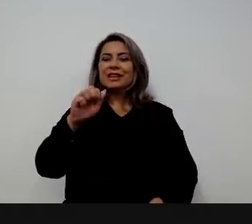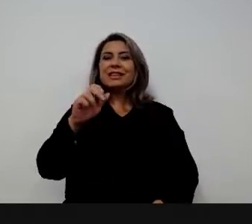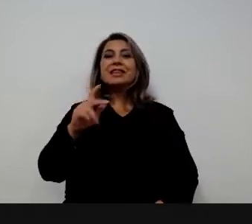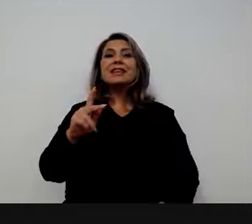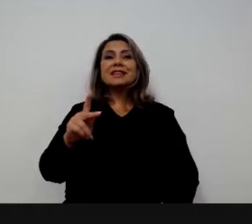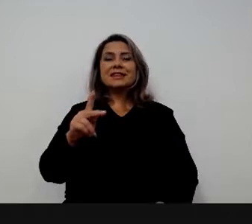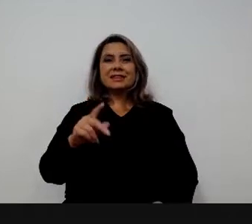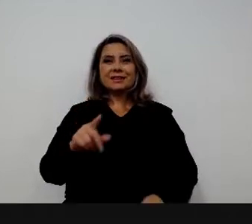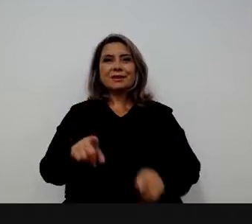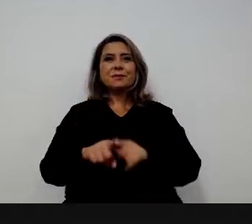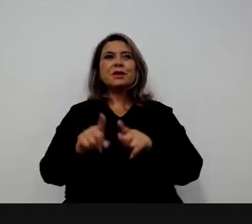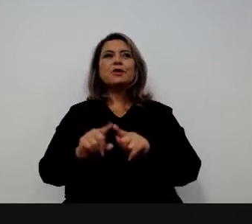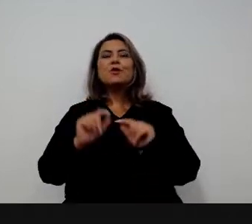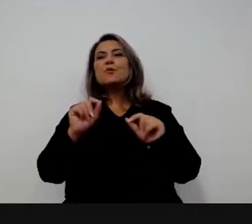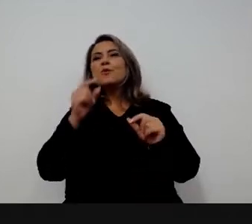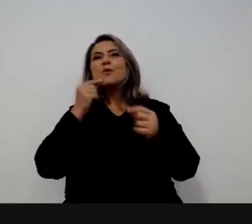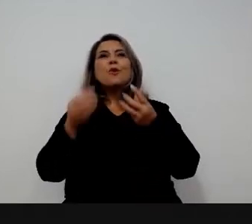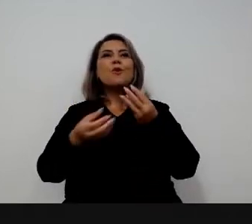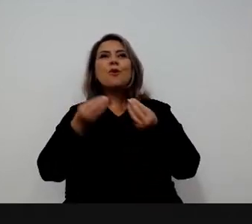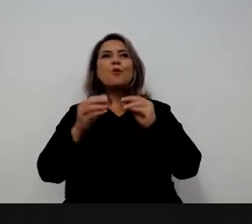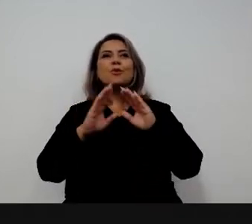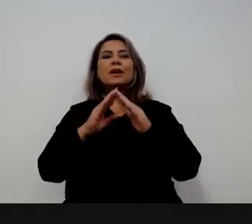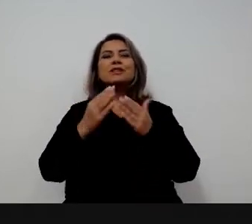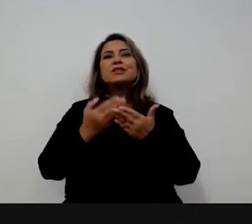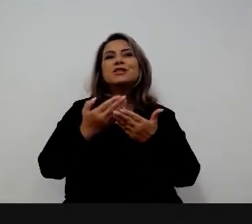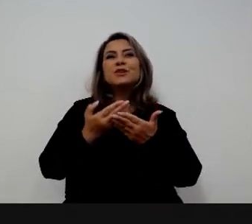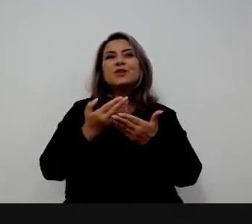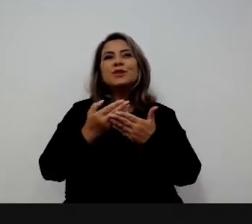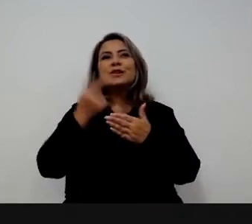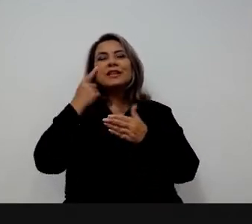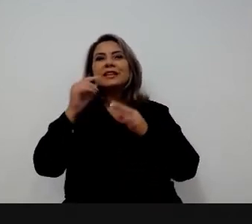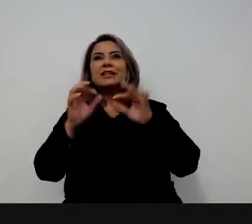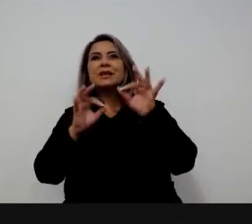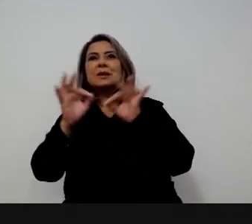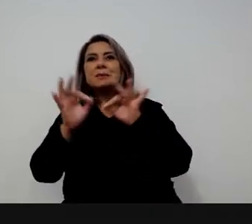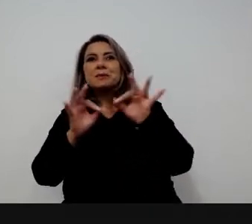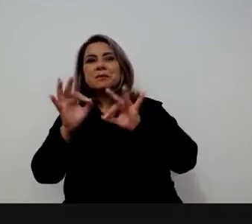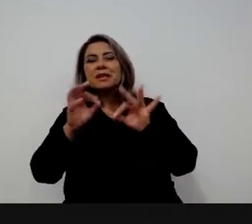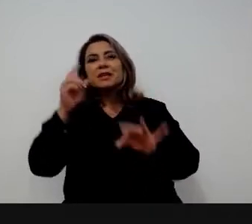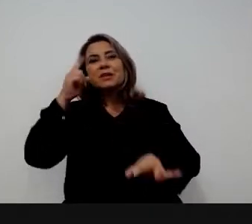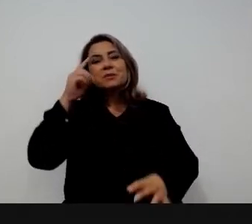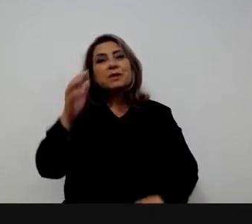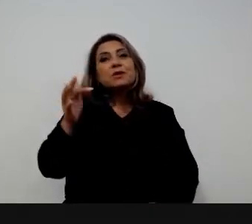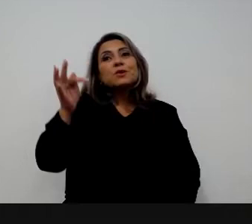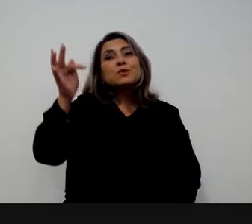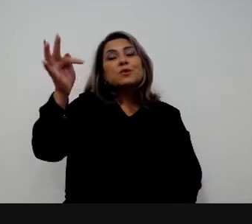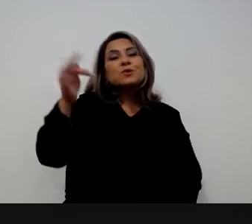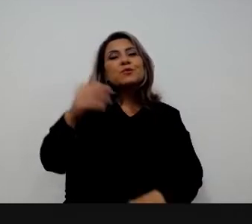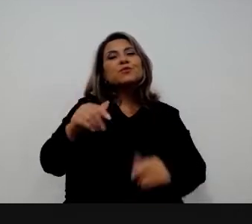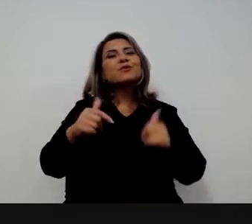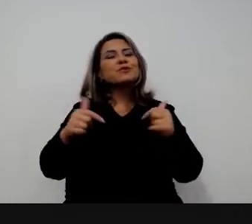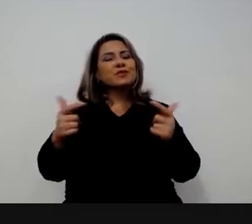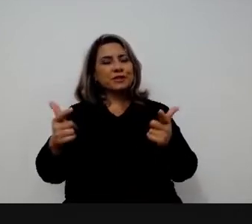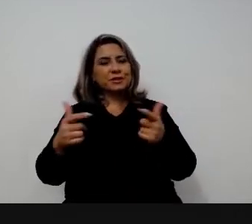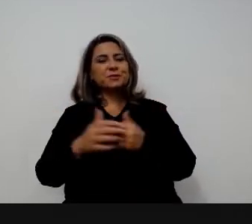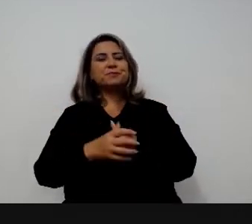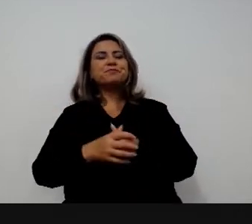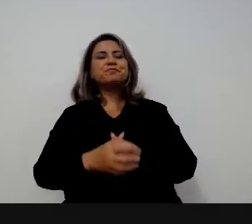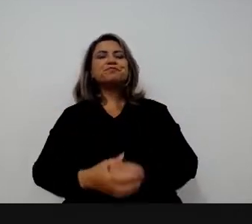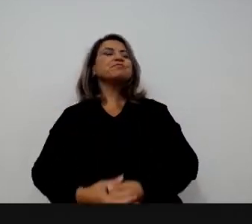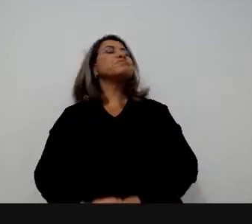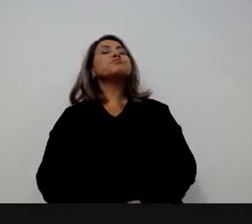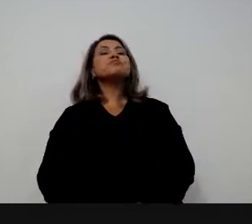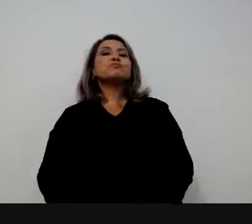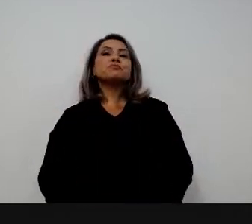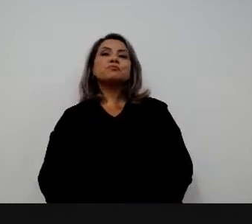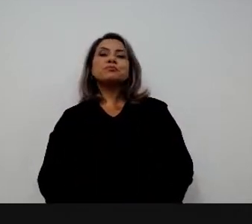ano, que é um survey sobre como as escolas de governo estão se preparando para o futuro do trabalho. gente vai até falar um pouquinho mais disso daqui a